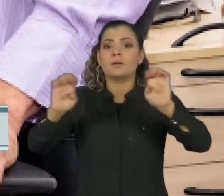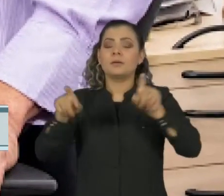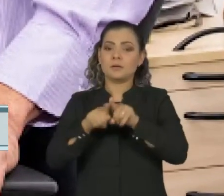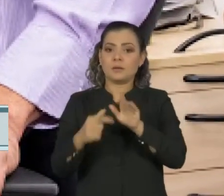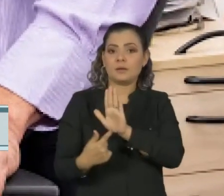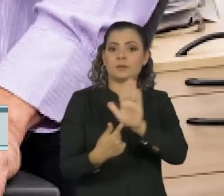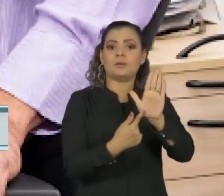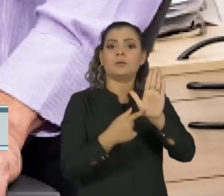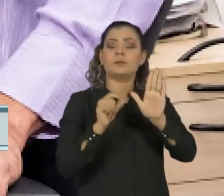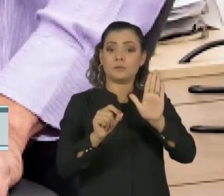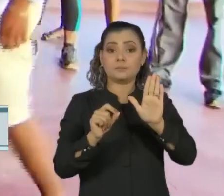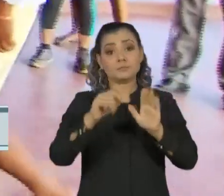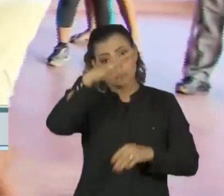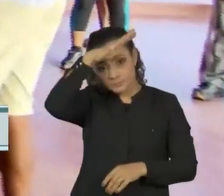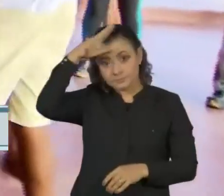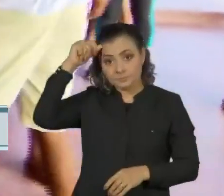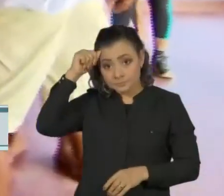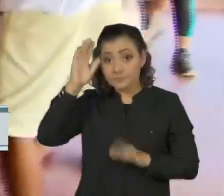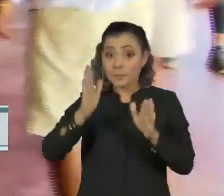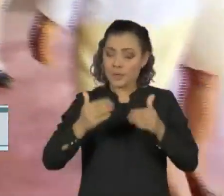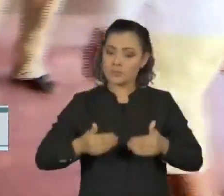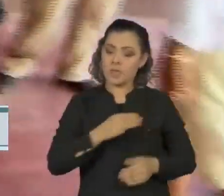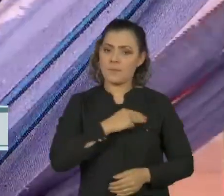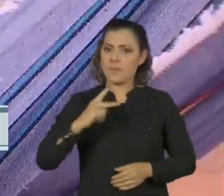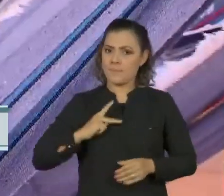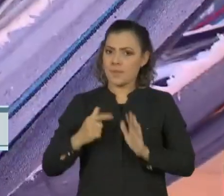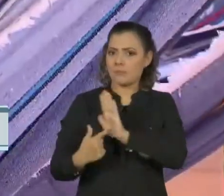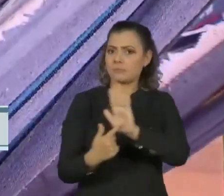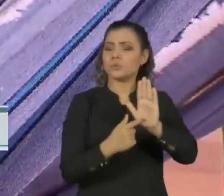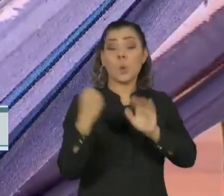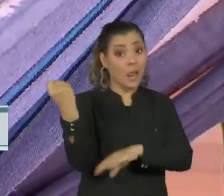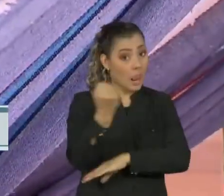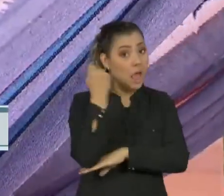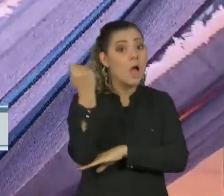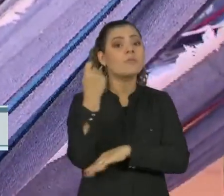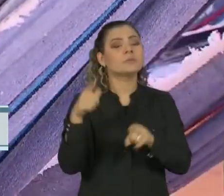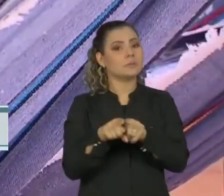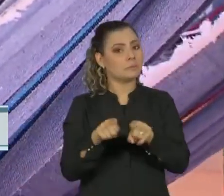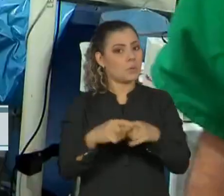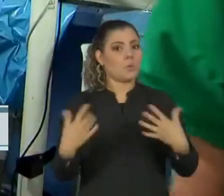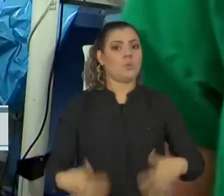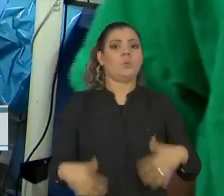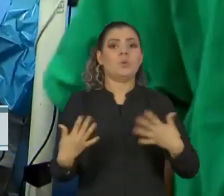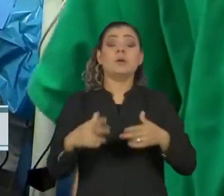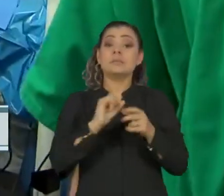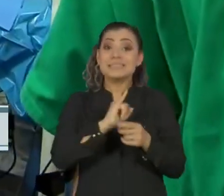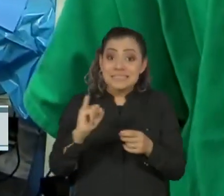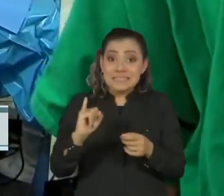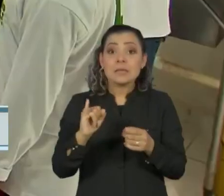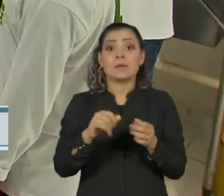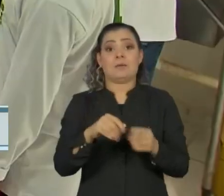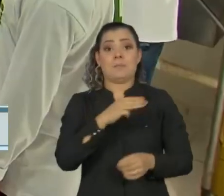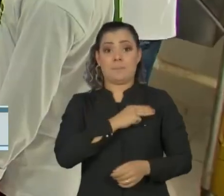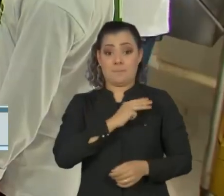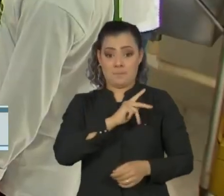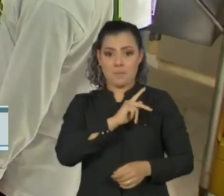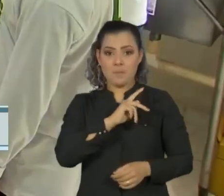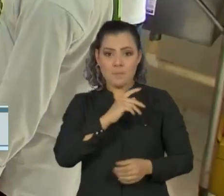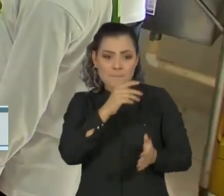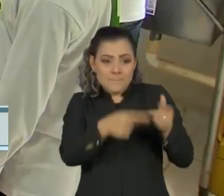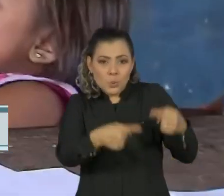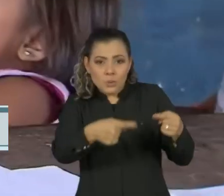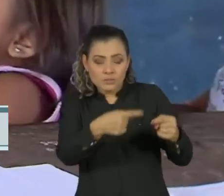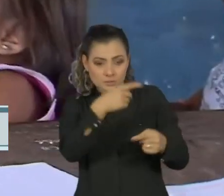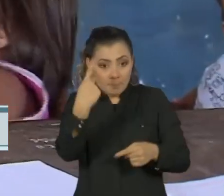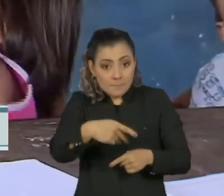de indígenas na Amazônia. Segundo o Ministério Público, há grave risco de genocídio em caso de reversão da política brasileira de não